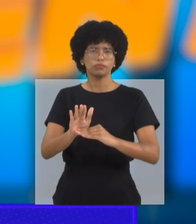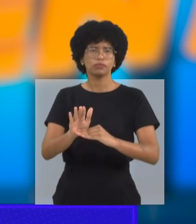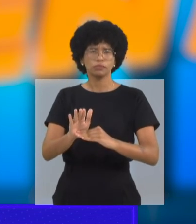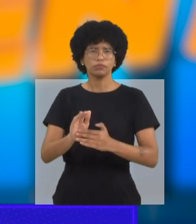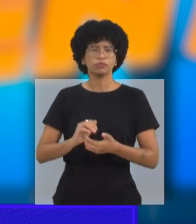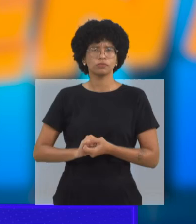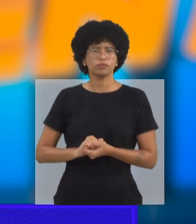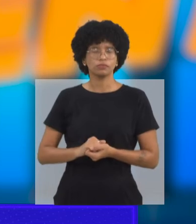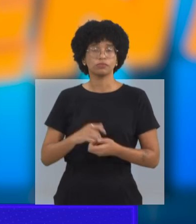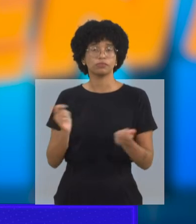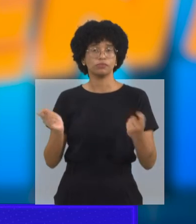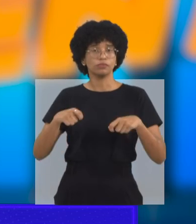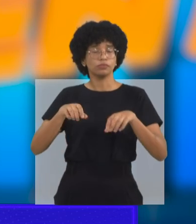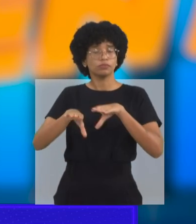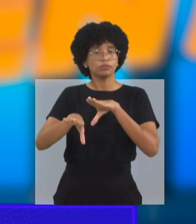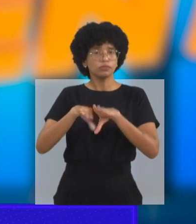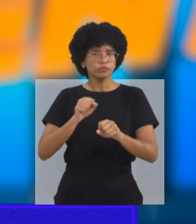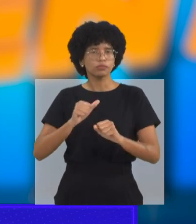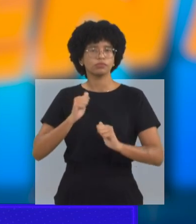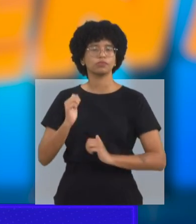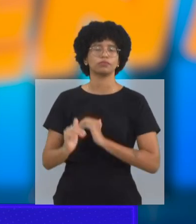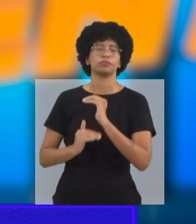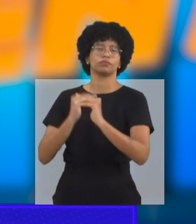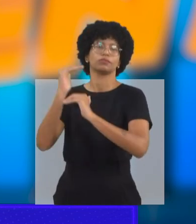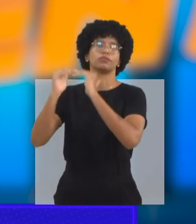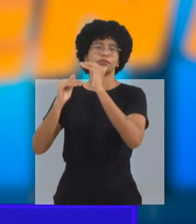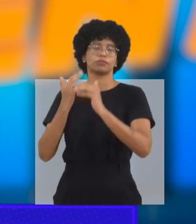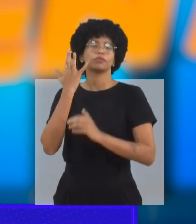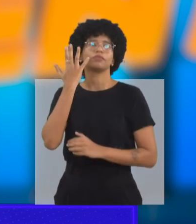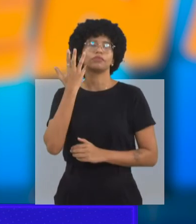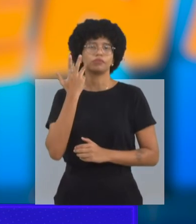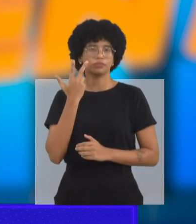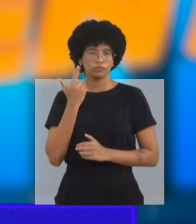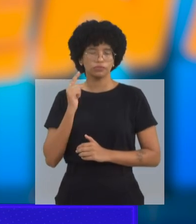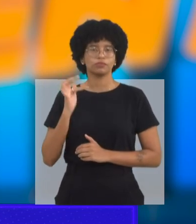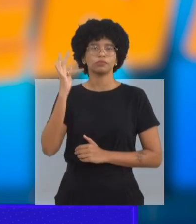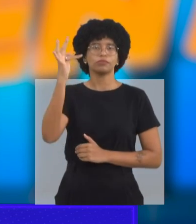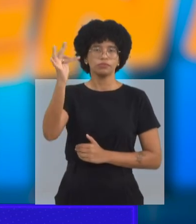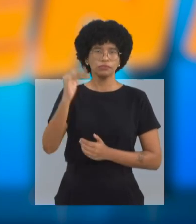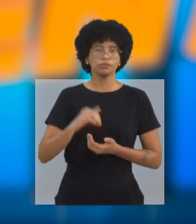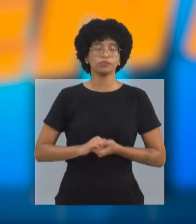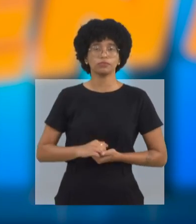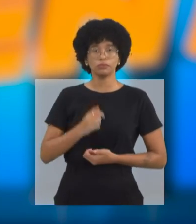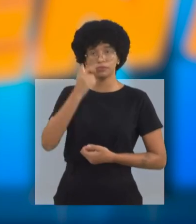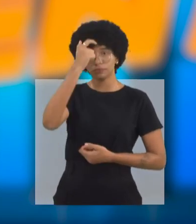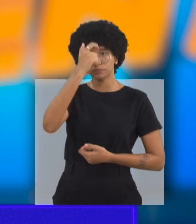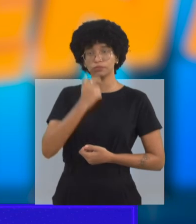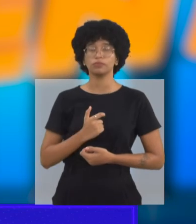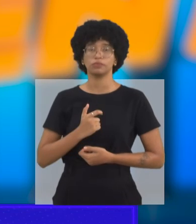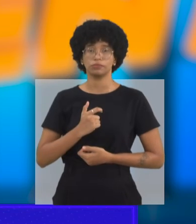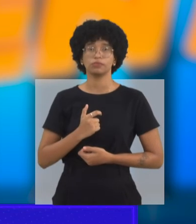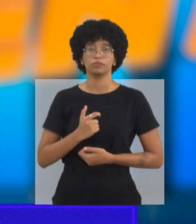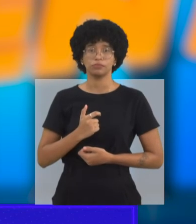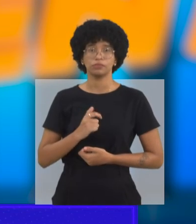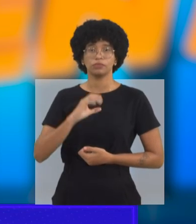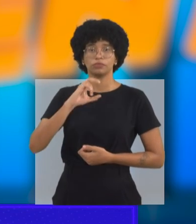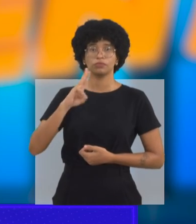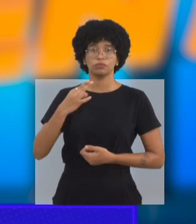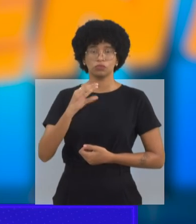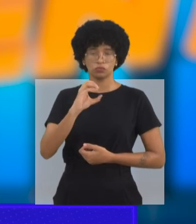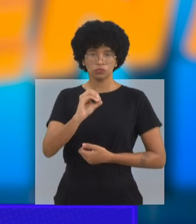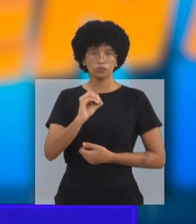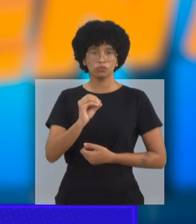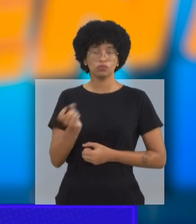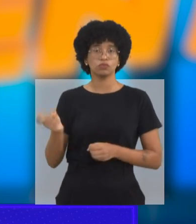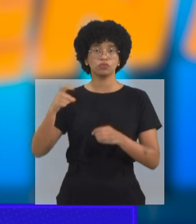formação e no desenvolvimento dessa criança para o futuro. Eu, o filho da dona Filomena, o Chico